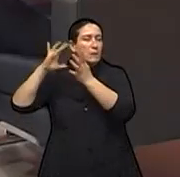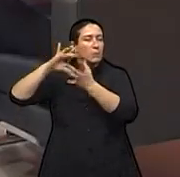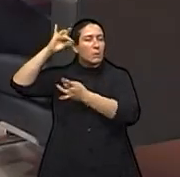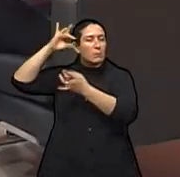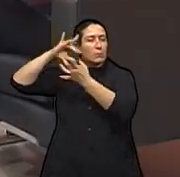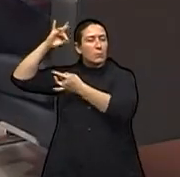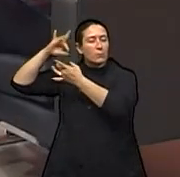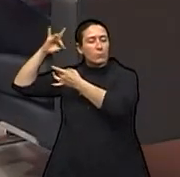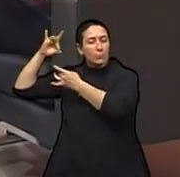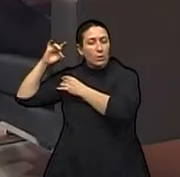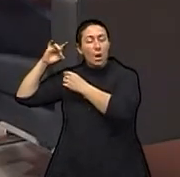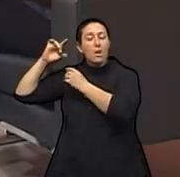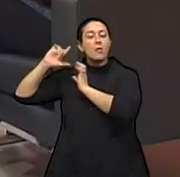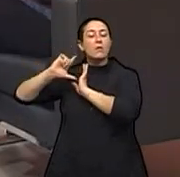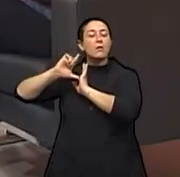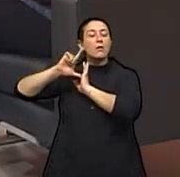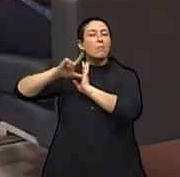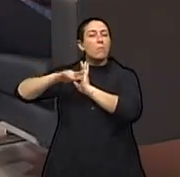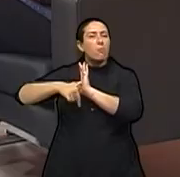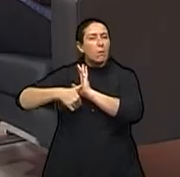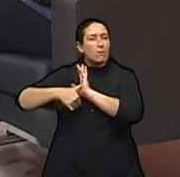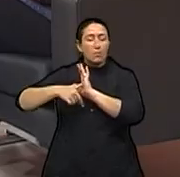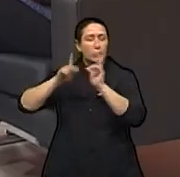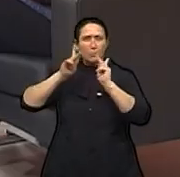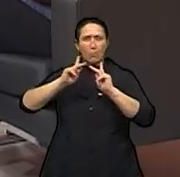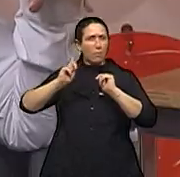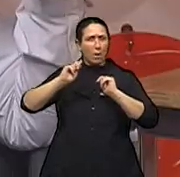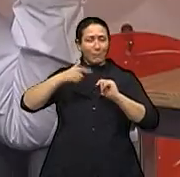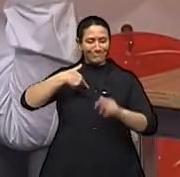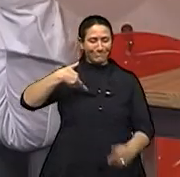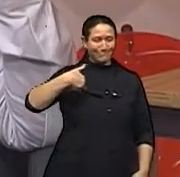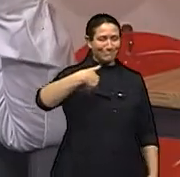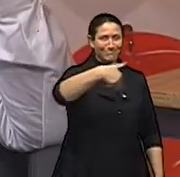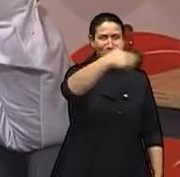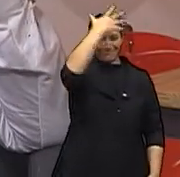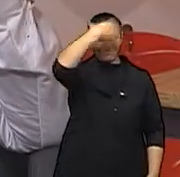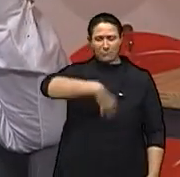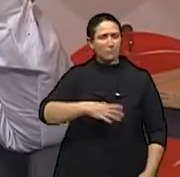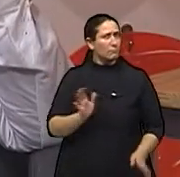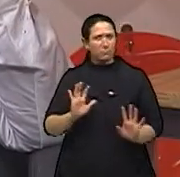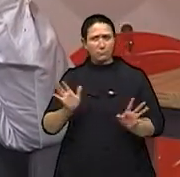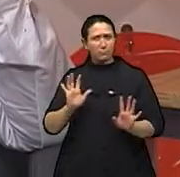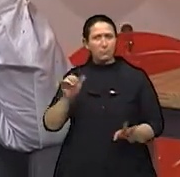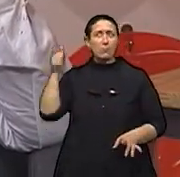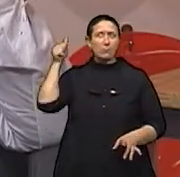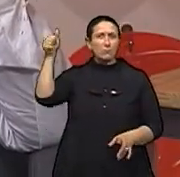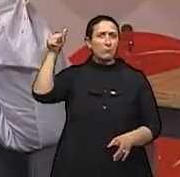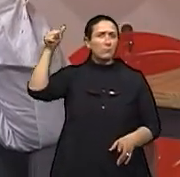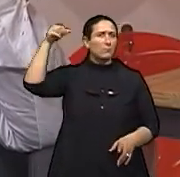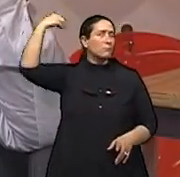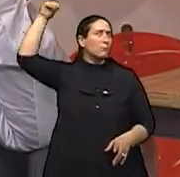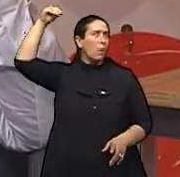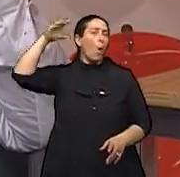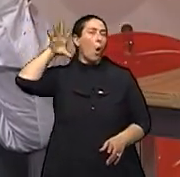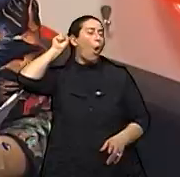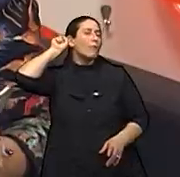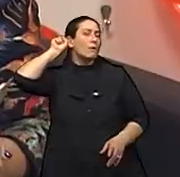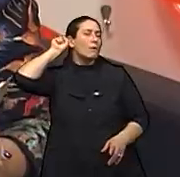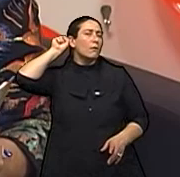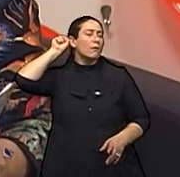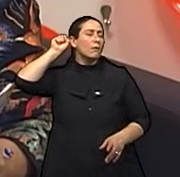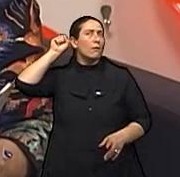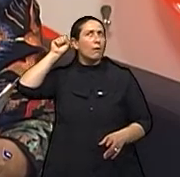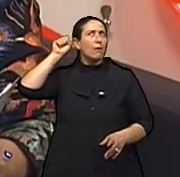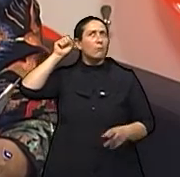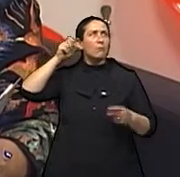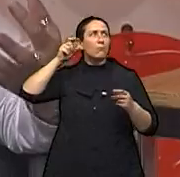exatamente, ela permite. Ela não vai a lugar algum. Se alguém tocar a campainha, ela vai ouvir. Ah, ok. Ela não se desliga daqui.